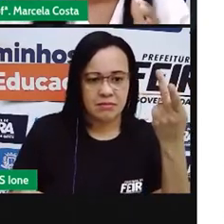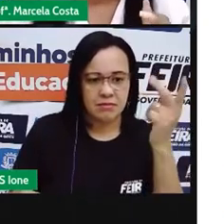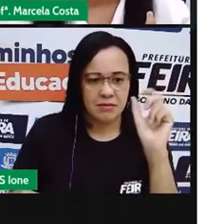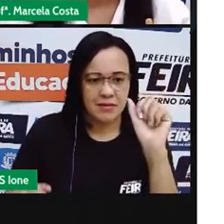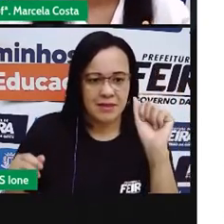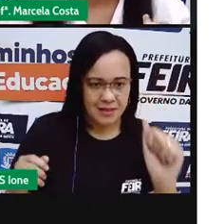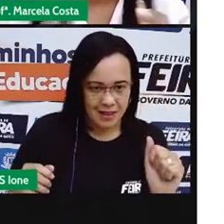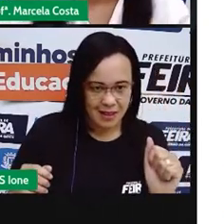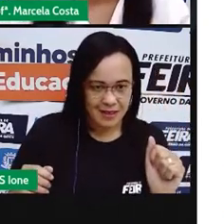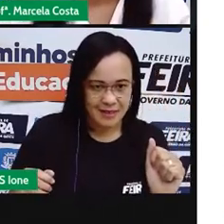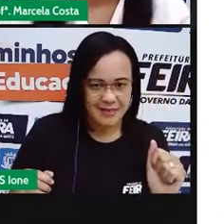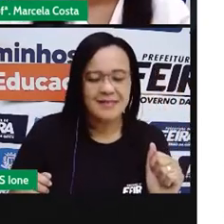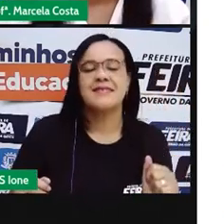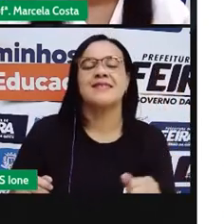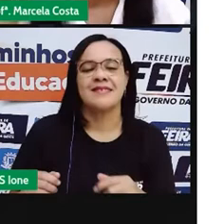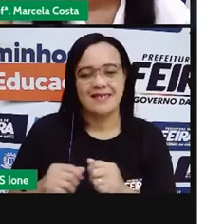Arranha,